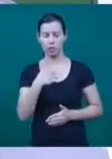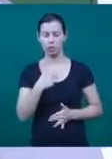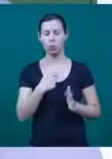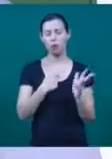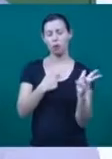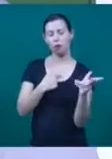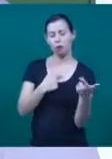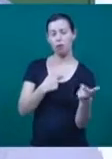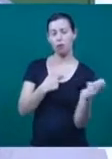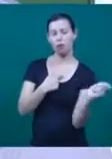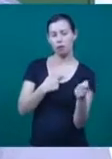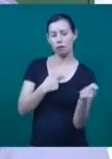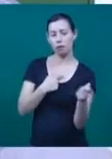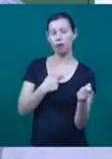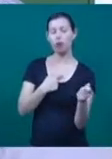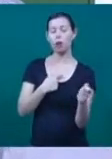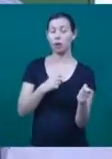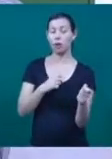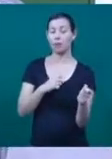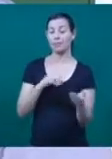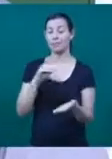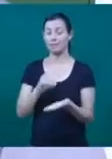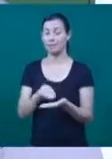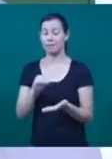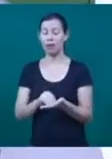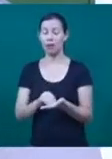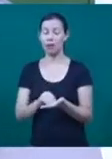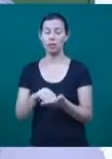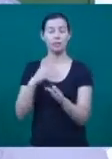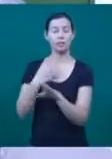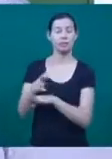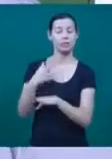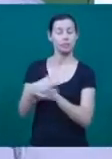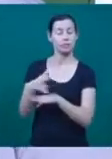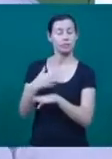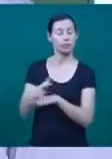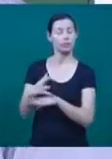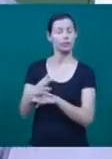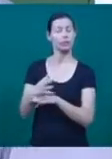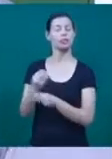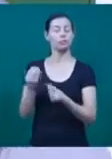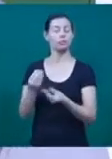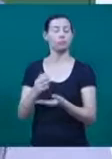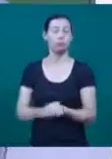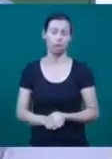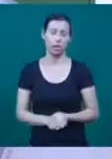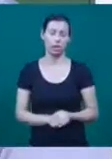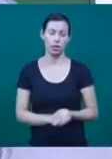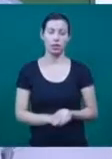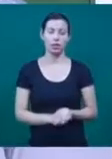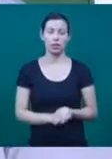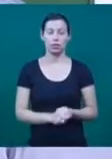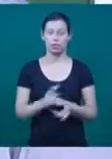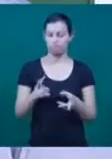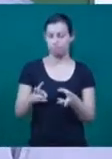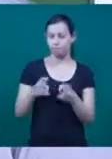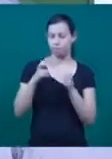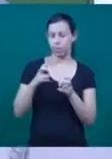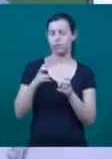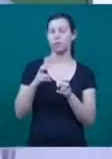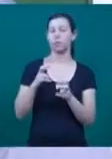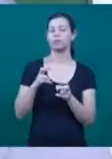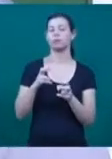habilidades que você já possui, como você pode trabalhar aquelas que você não possui. Se você identificar essas habilidades em você,